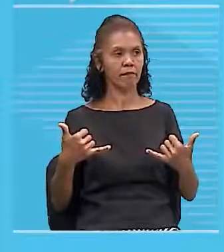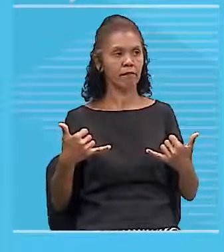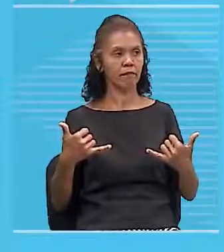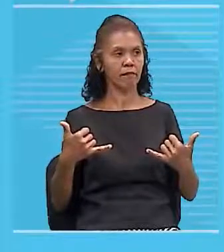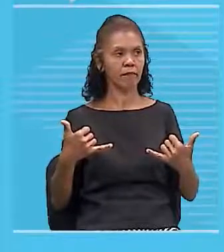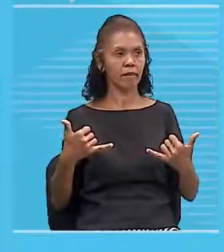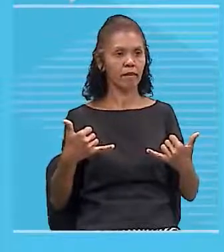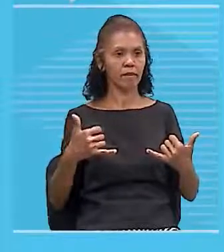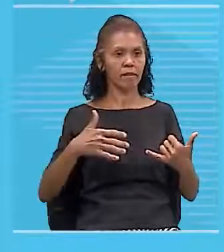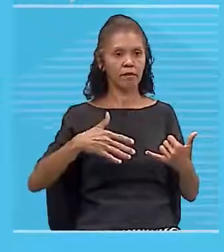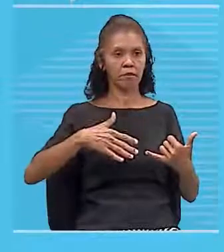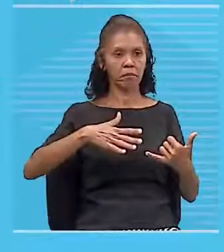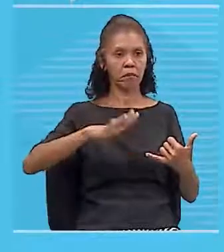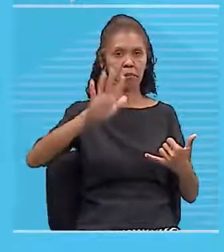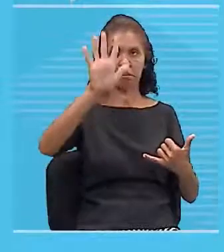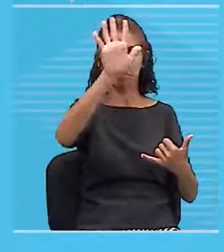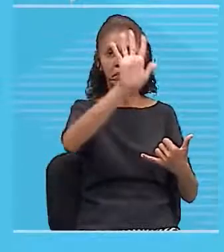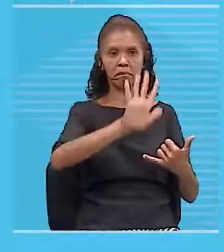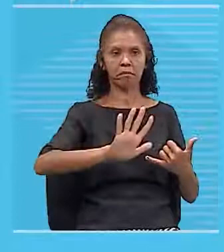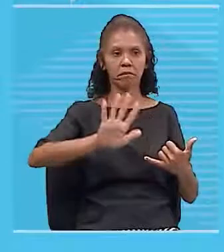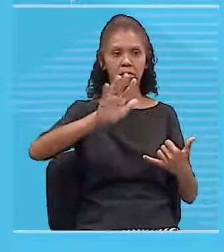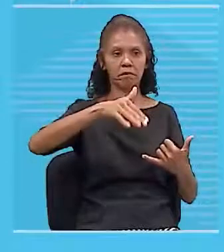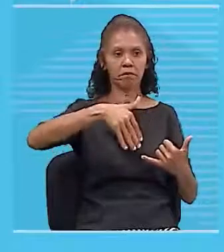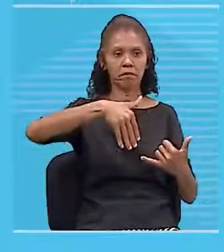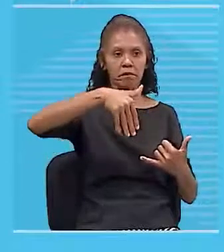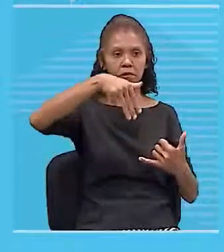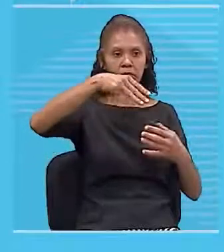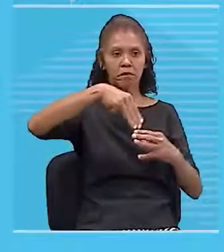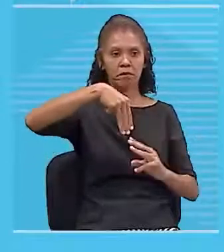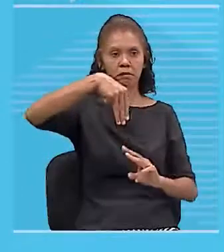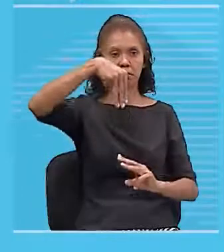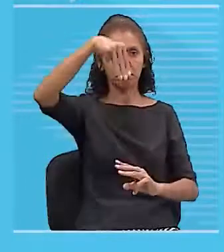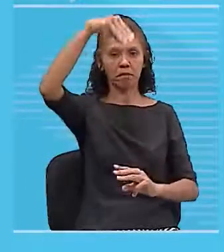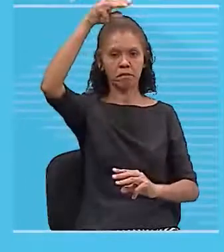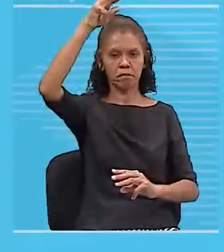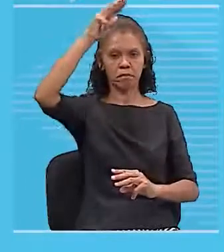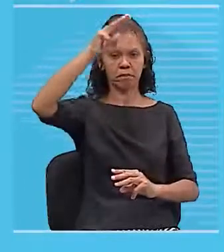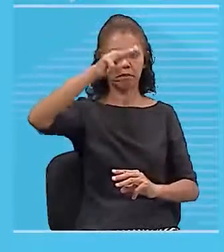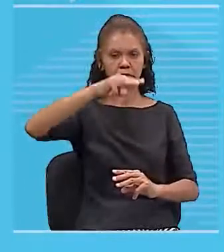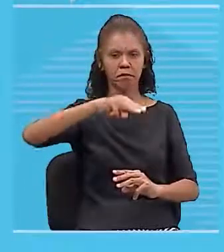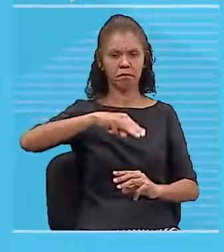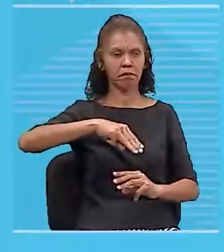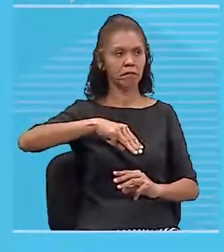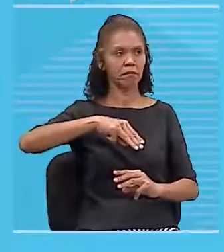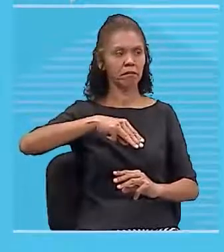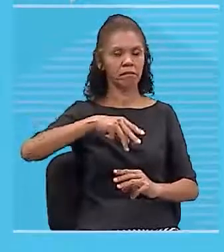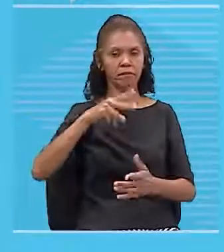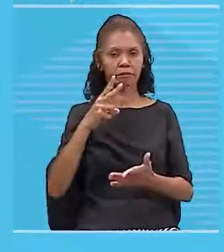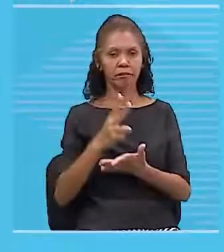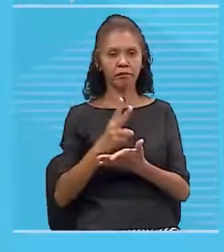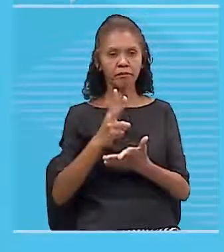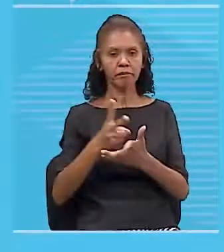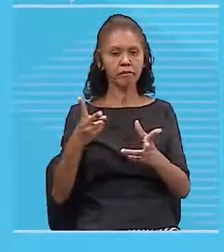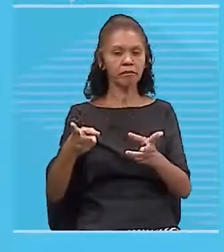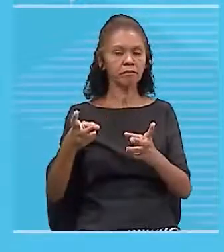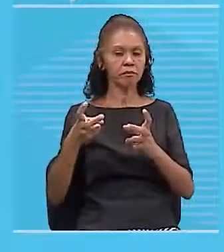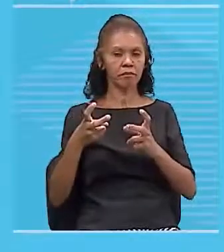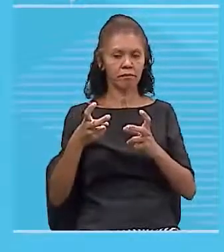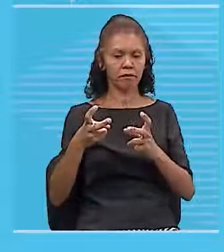campo vai estar na vertical, o campo que vai estar em pé, certo? Então, a gente sempre vai perceber